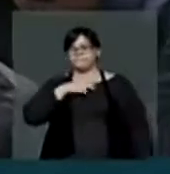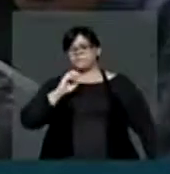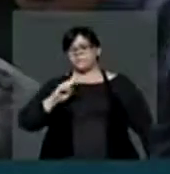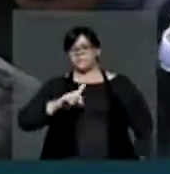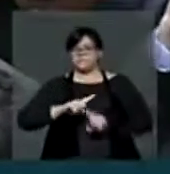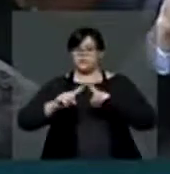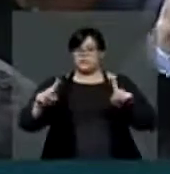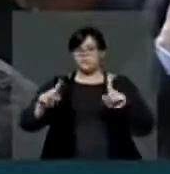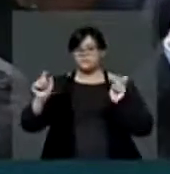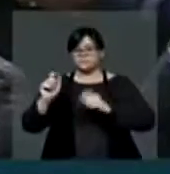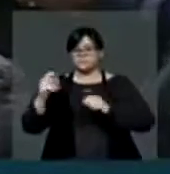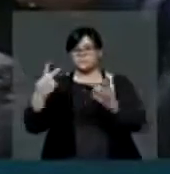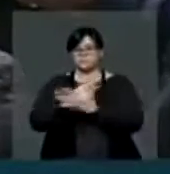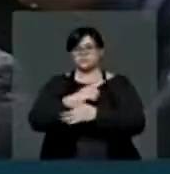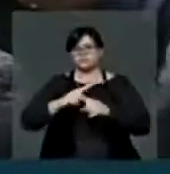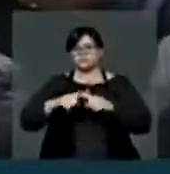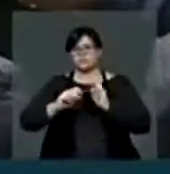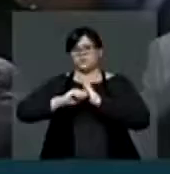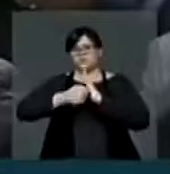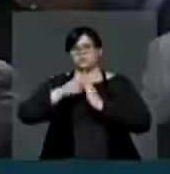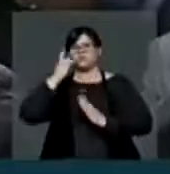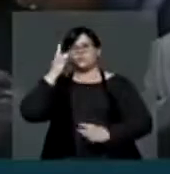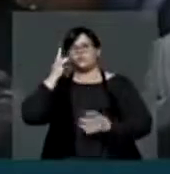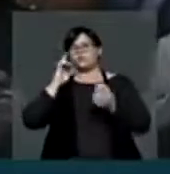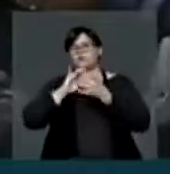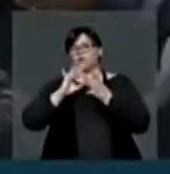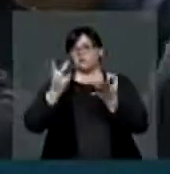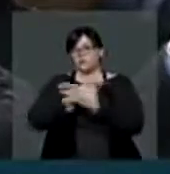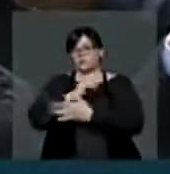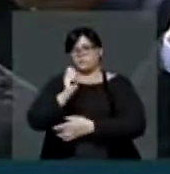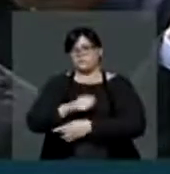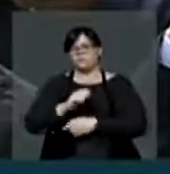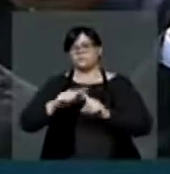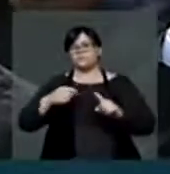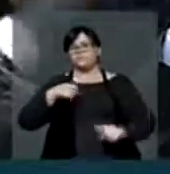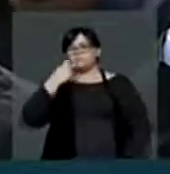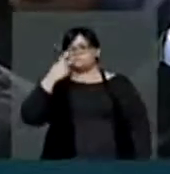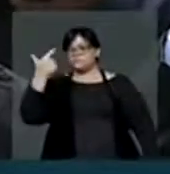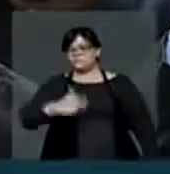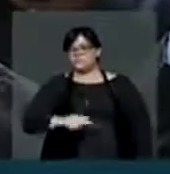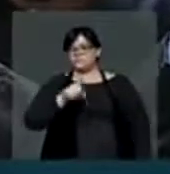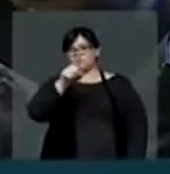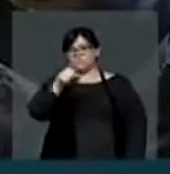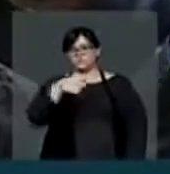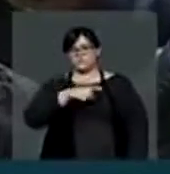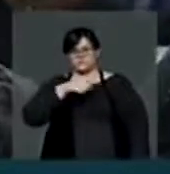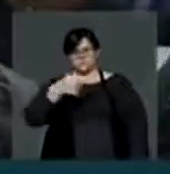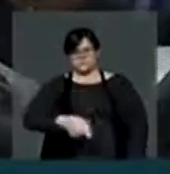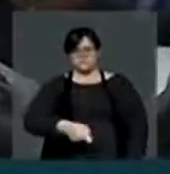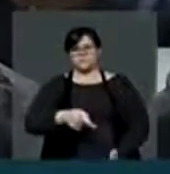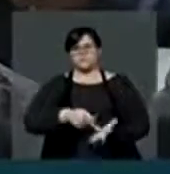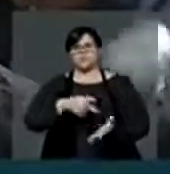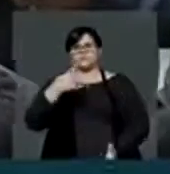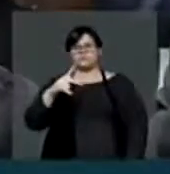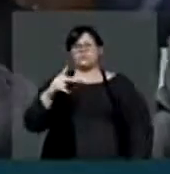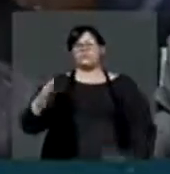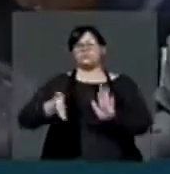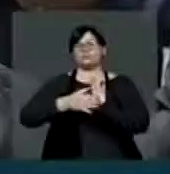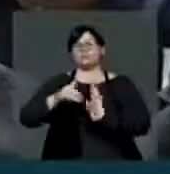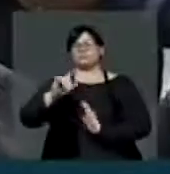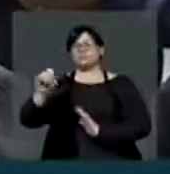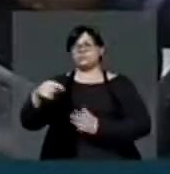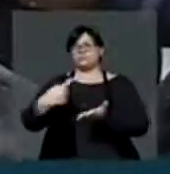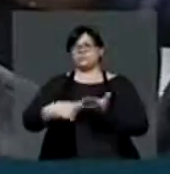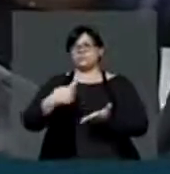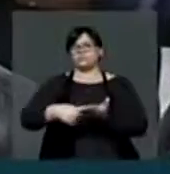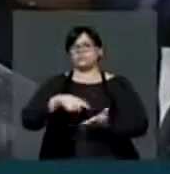obstrução, mas nós lamentamos muito essa conduta. Eu repito, Vossa Excelência cumpriu a pauta para a